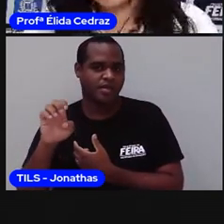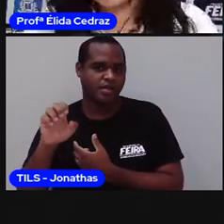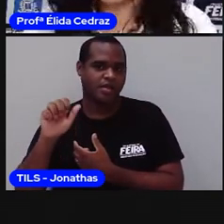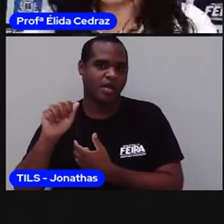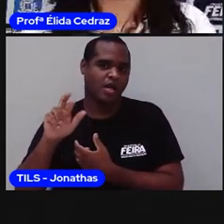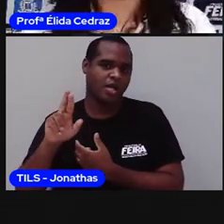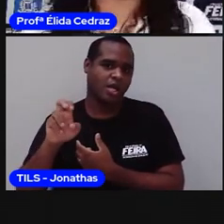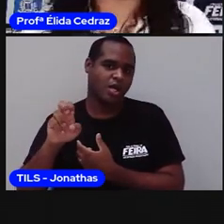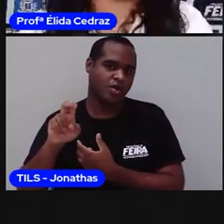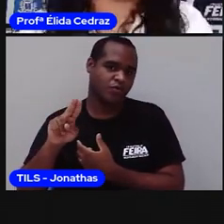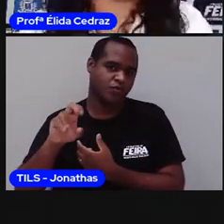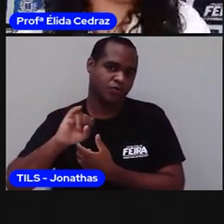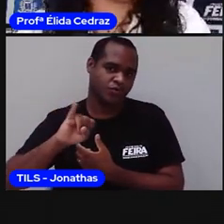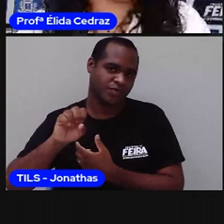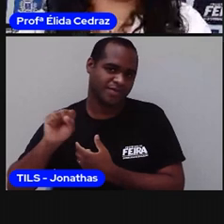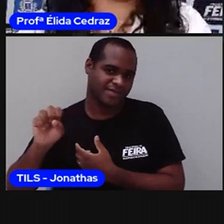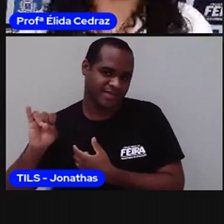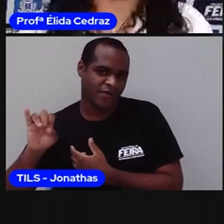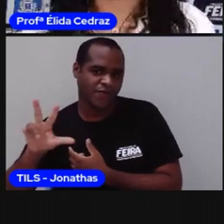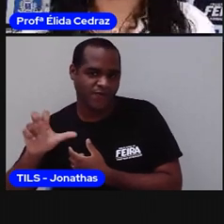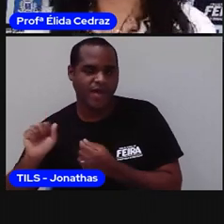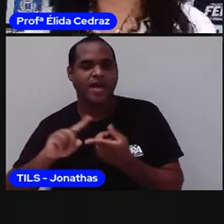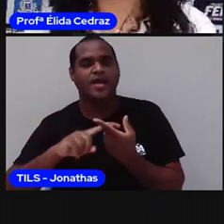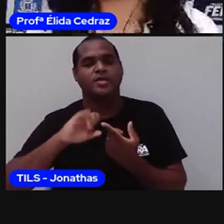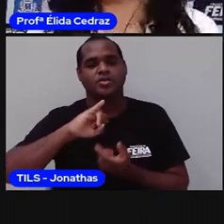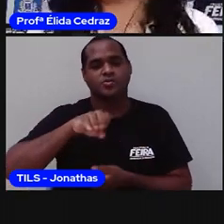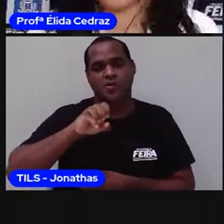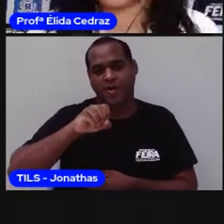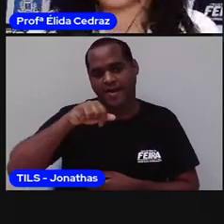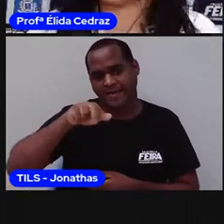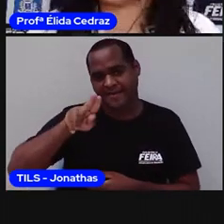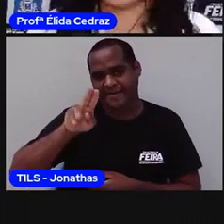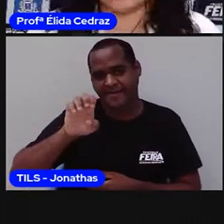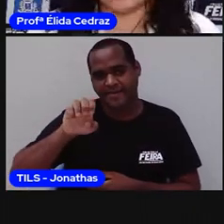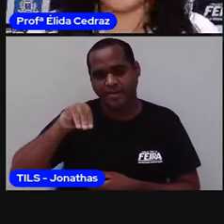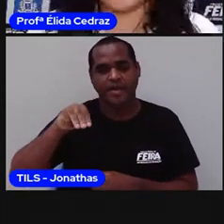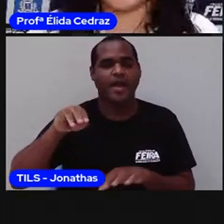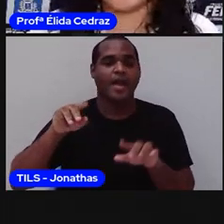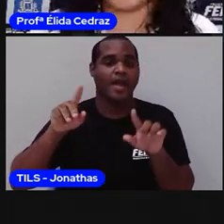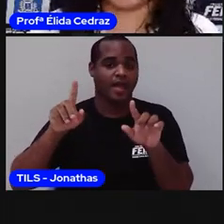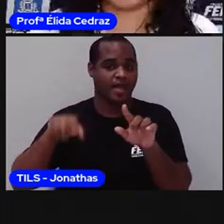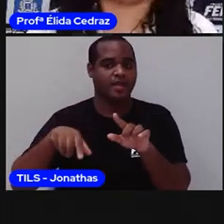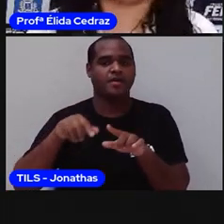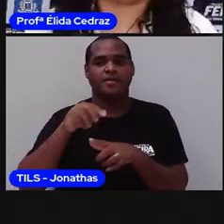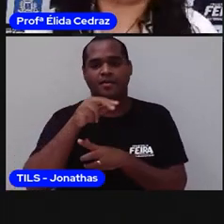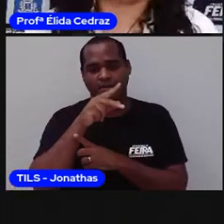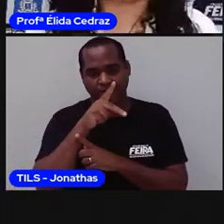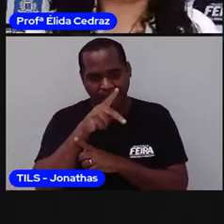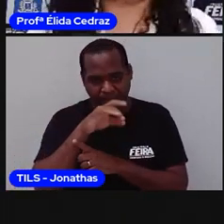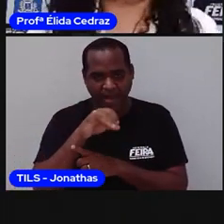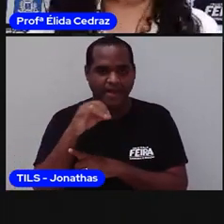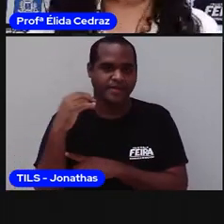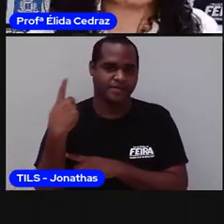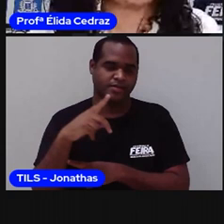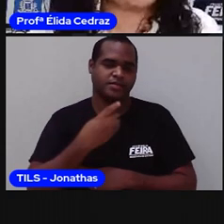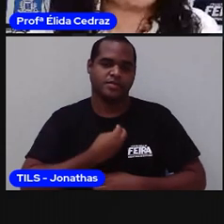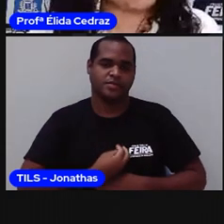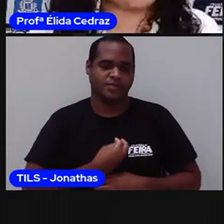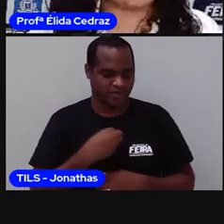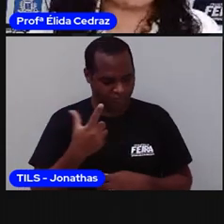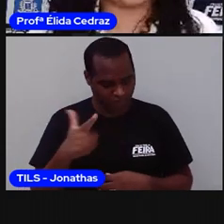Joaquim dos Santos Silva. Esses são os pais de Cecília. Os avós